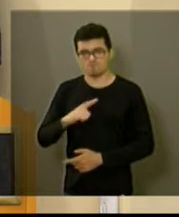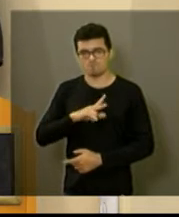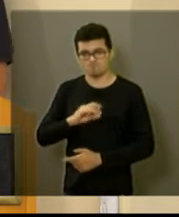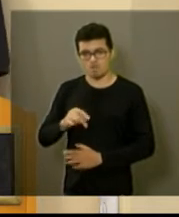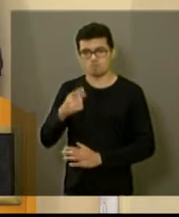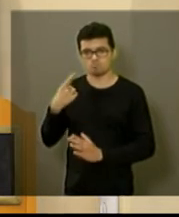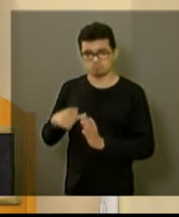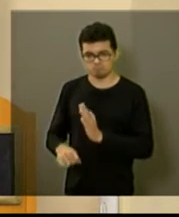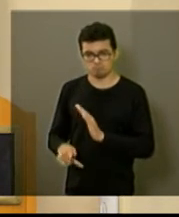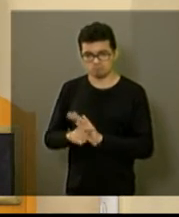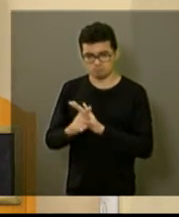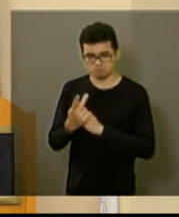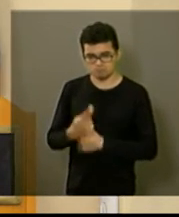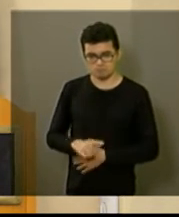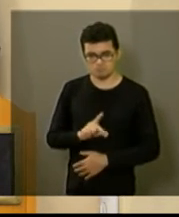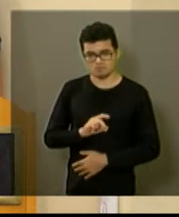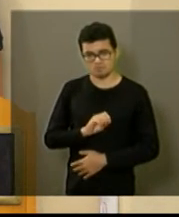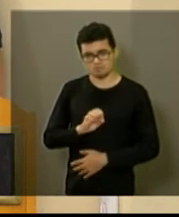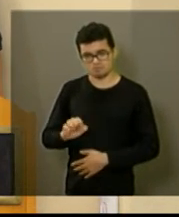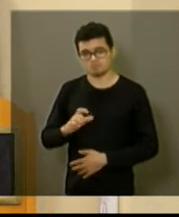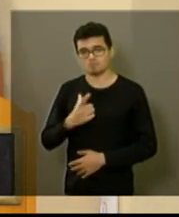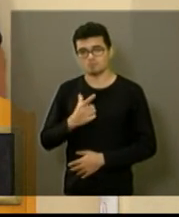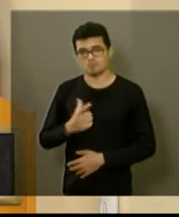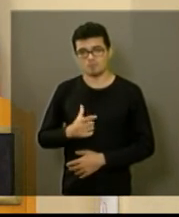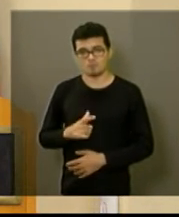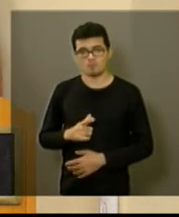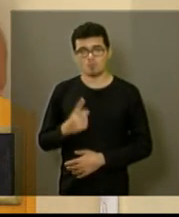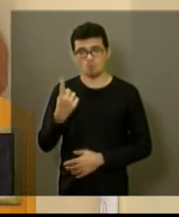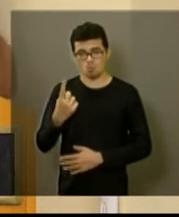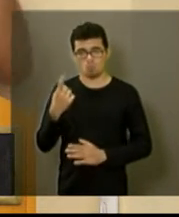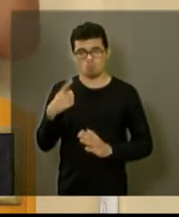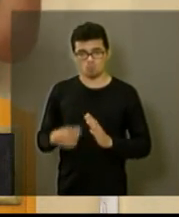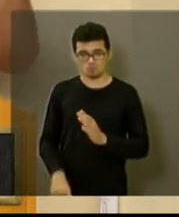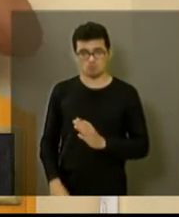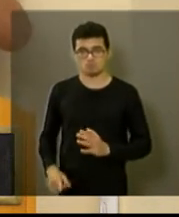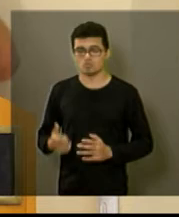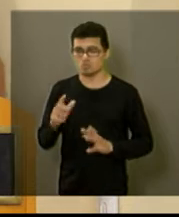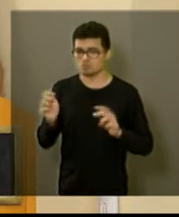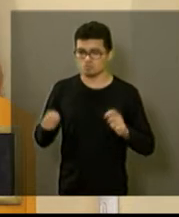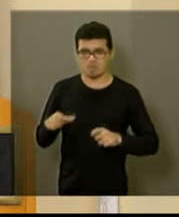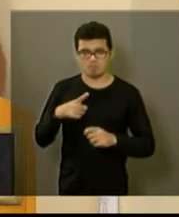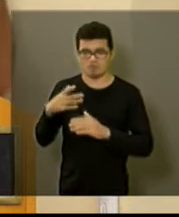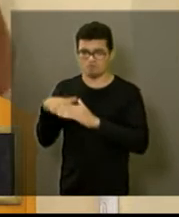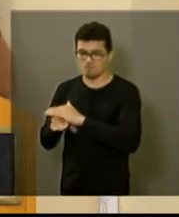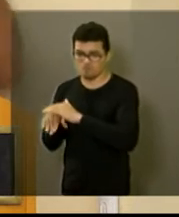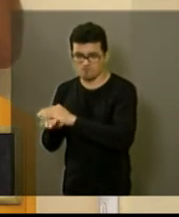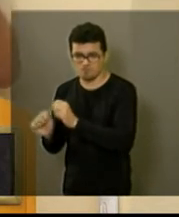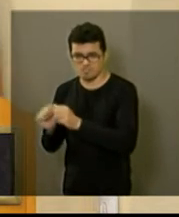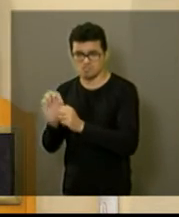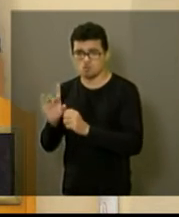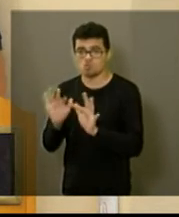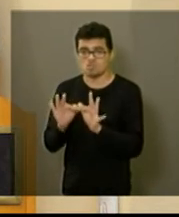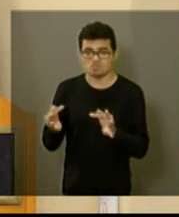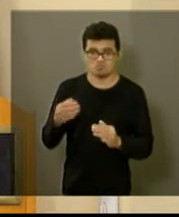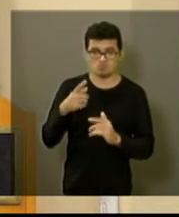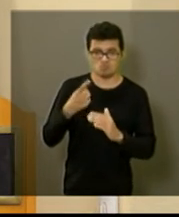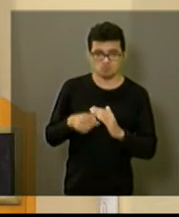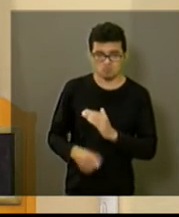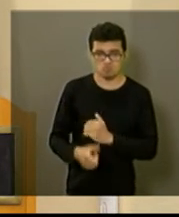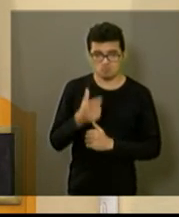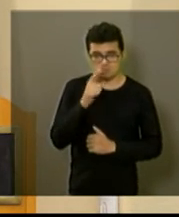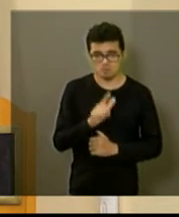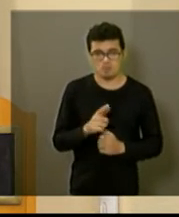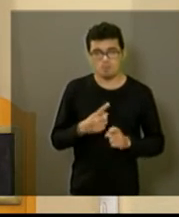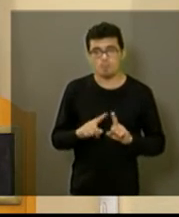recursos próprios que hoje teria condições de estar perfurando pelo menos o Poço não fazer reservatório etc mas pelo menos o Poço para jogar a água na rede